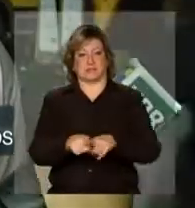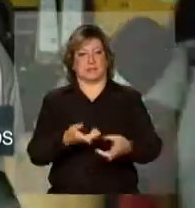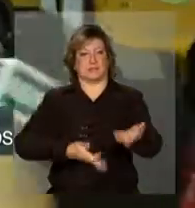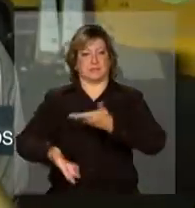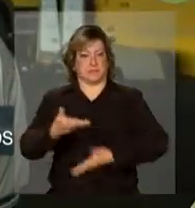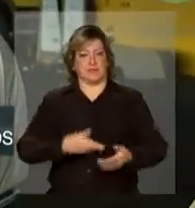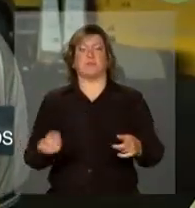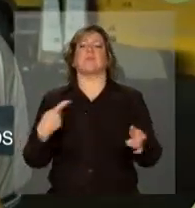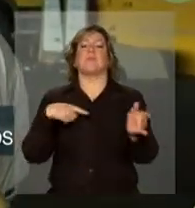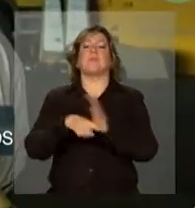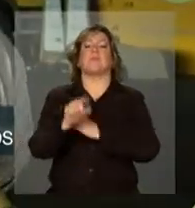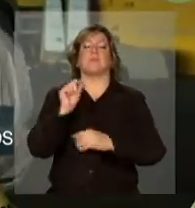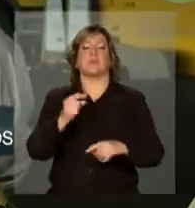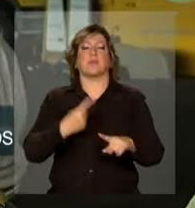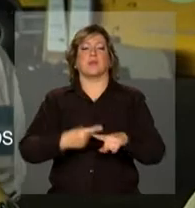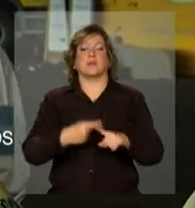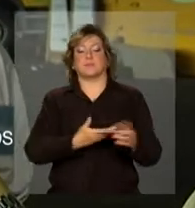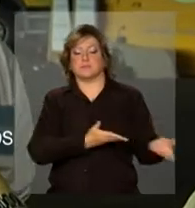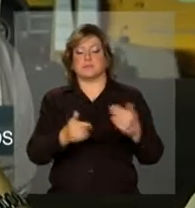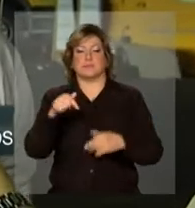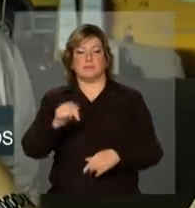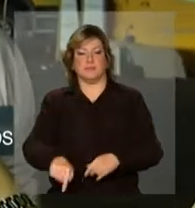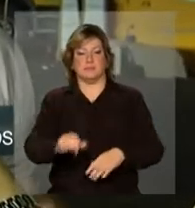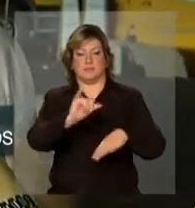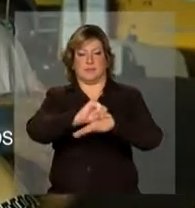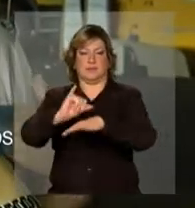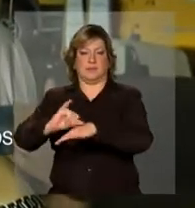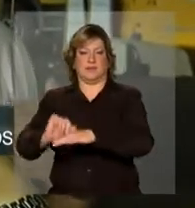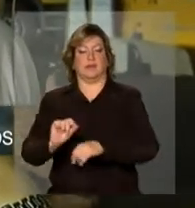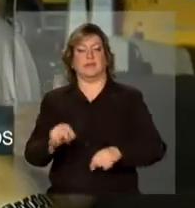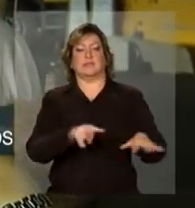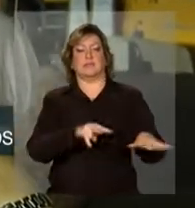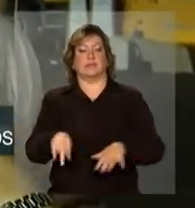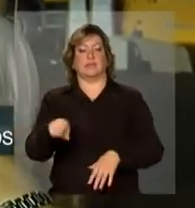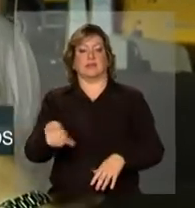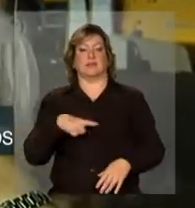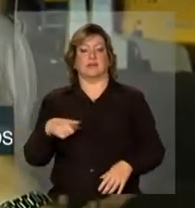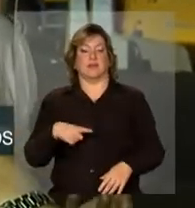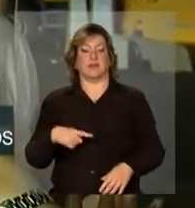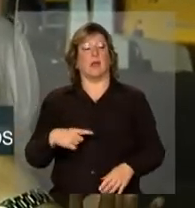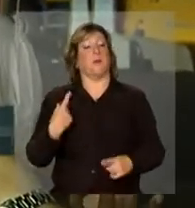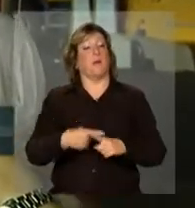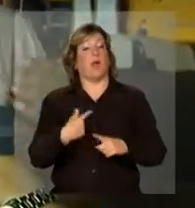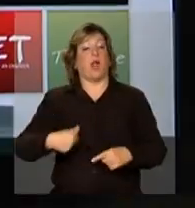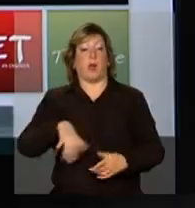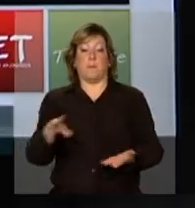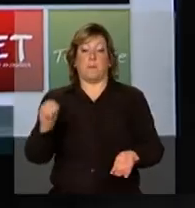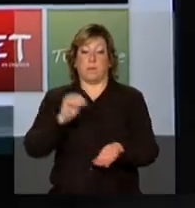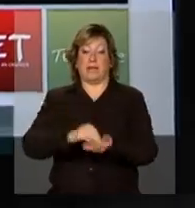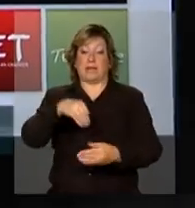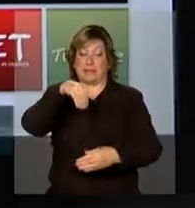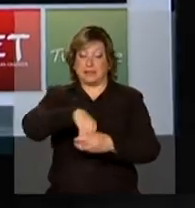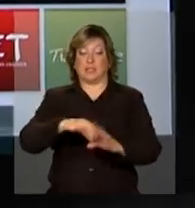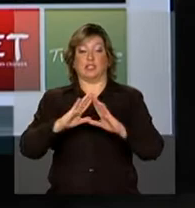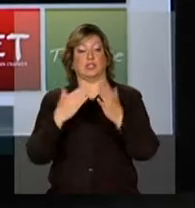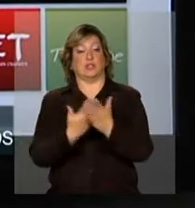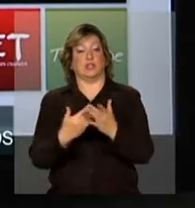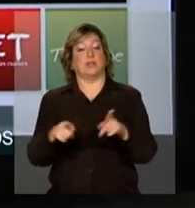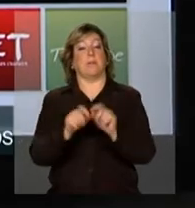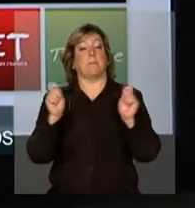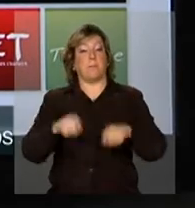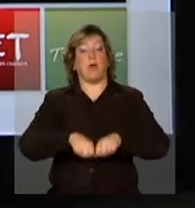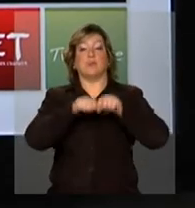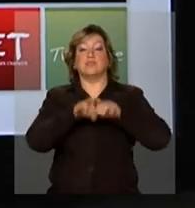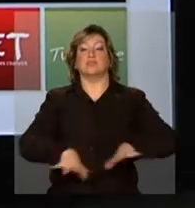e Tecnologia? Porque, na verdade, é algo que a gente colocou dentro da nossa escola e que a gente pode expandir para outras